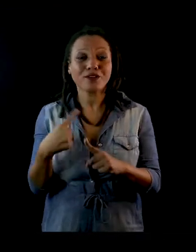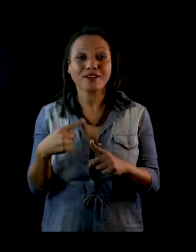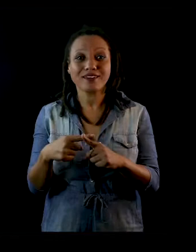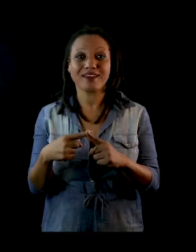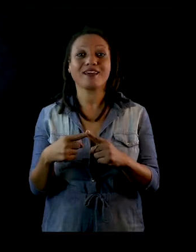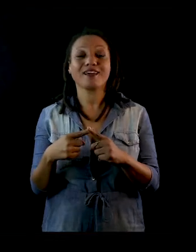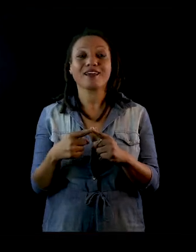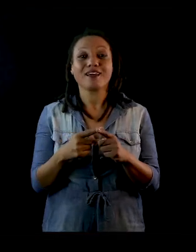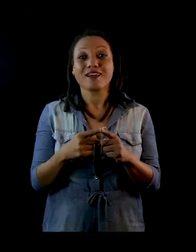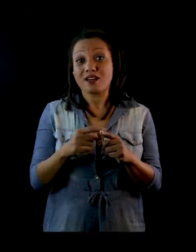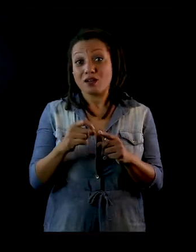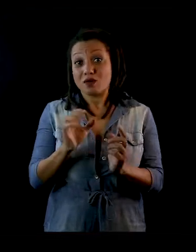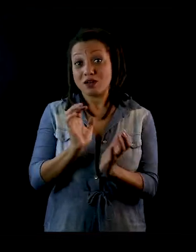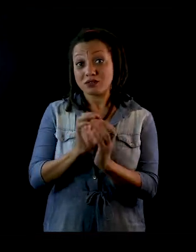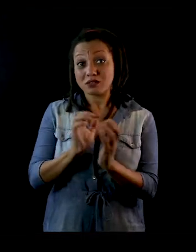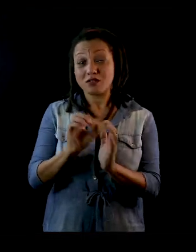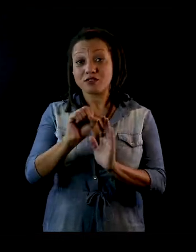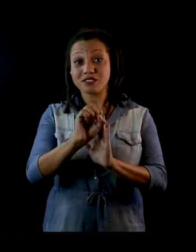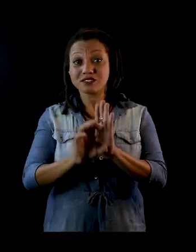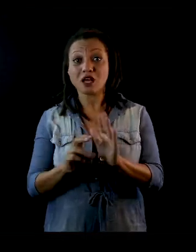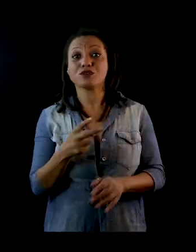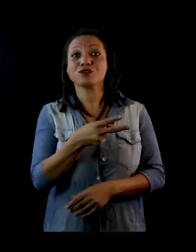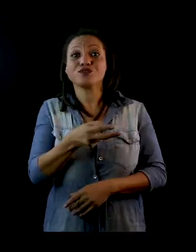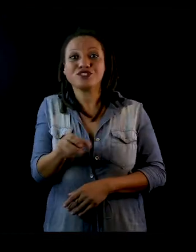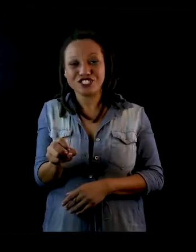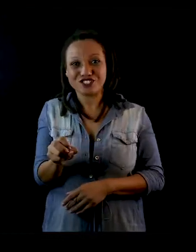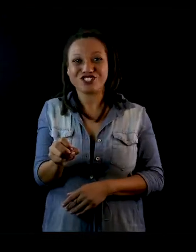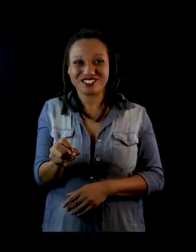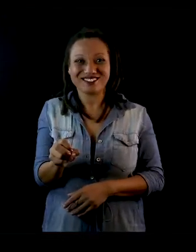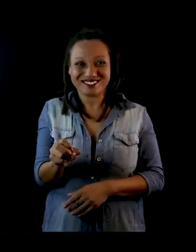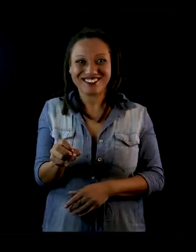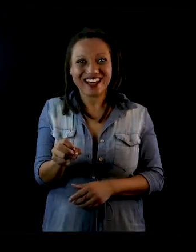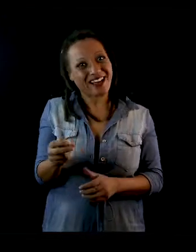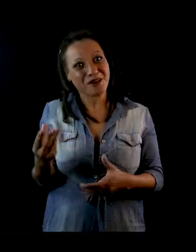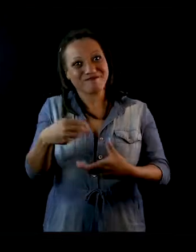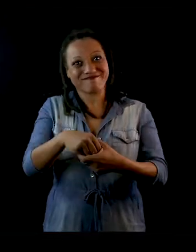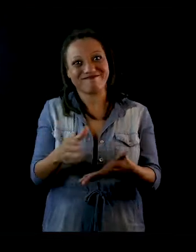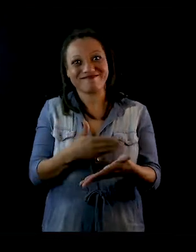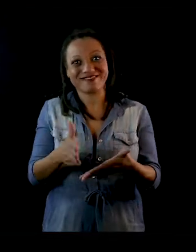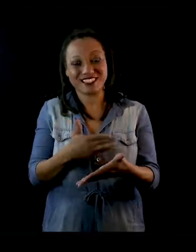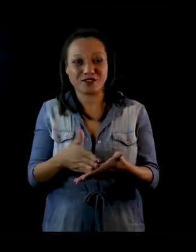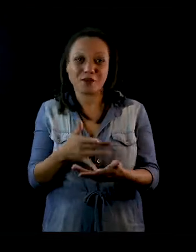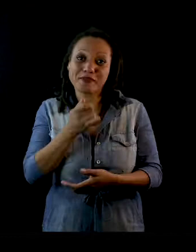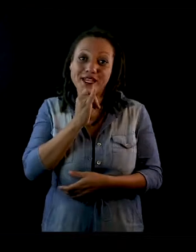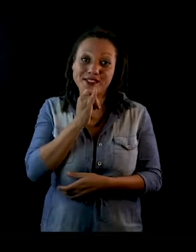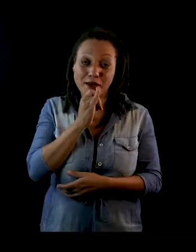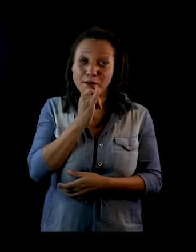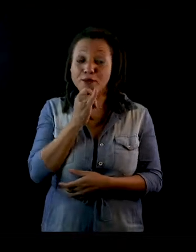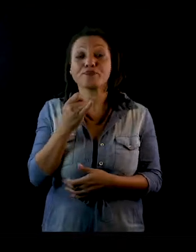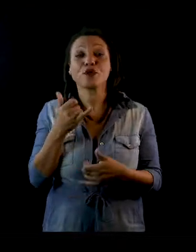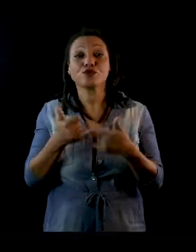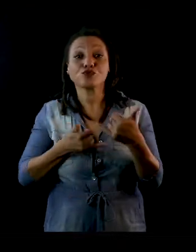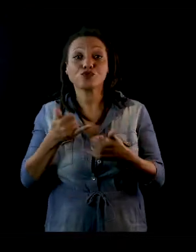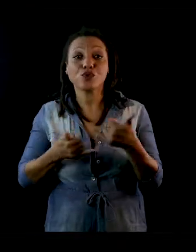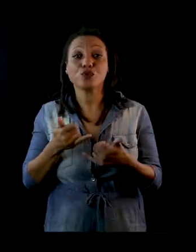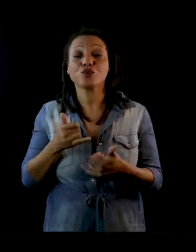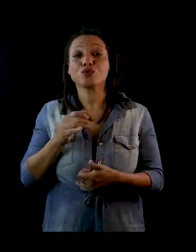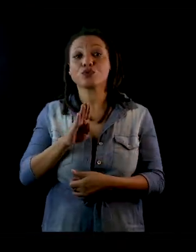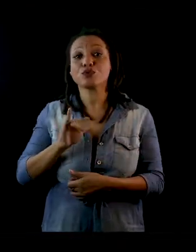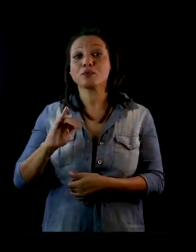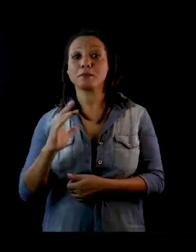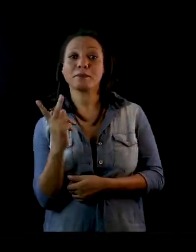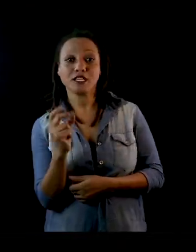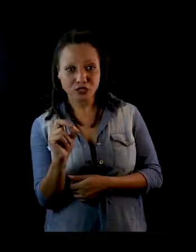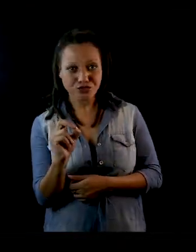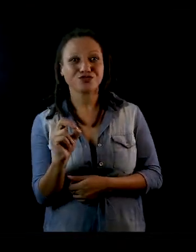o jogo do bicho chegando no Recife. Logo depois do Rio de Janeiro, o jogo do bicho foi para o Recife. E aí nós tivemos algumas mesas de